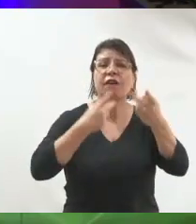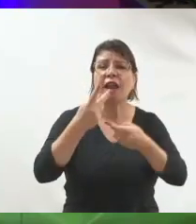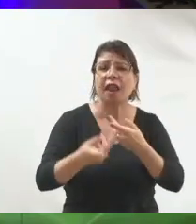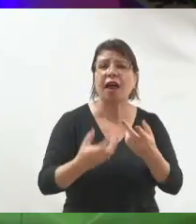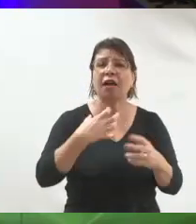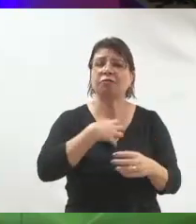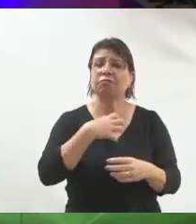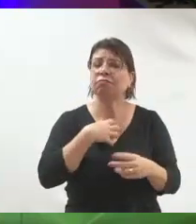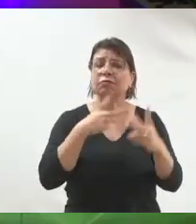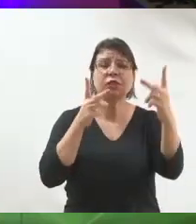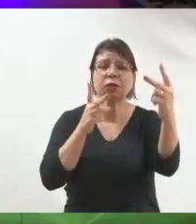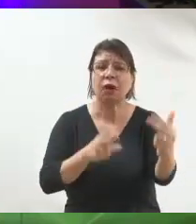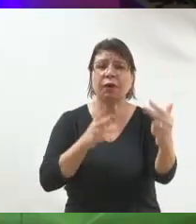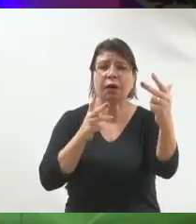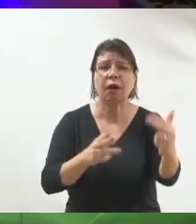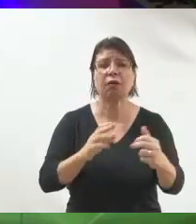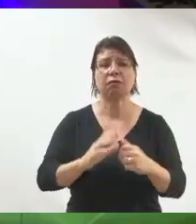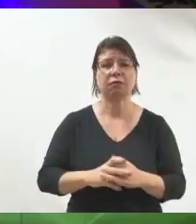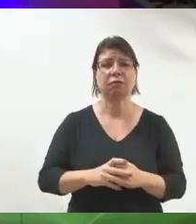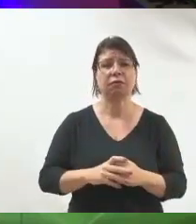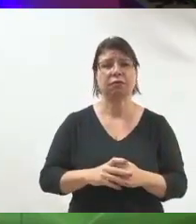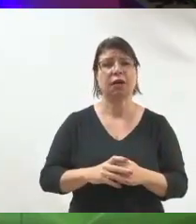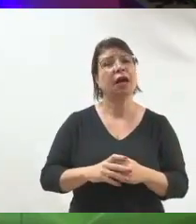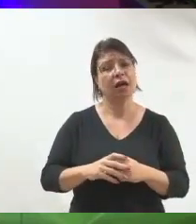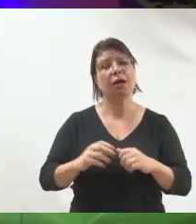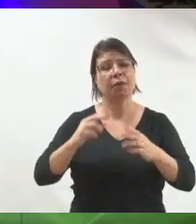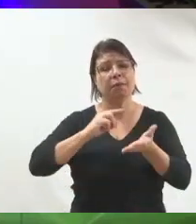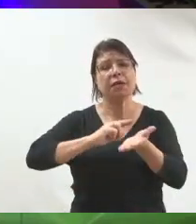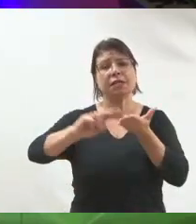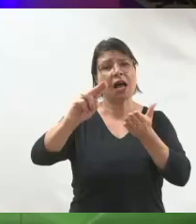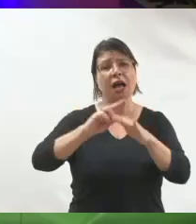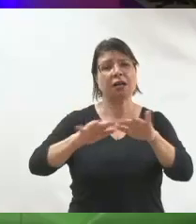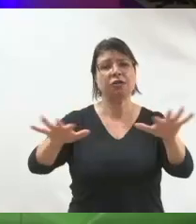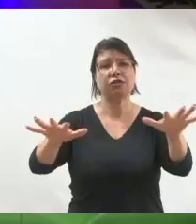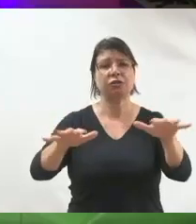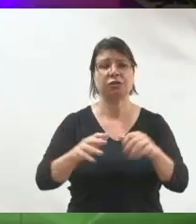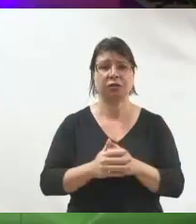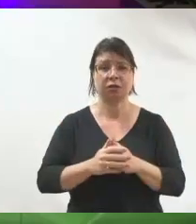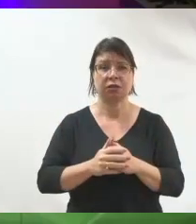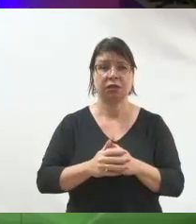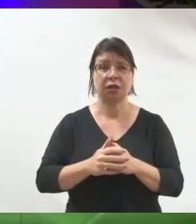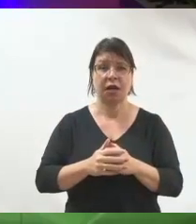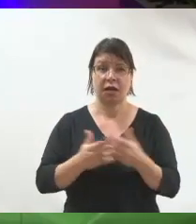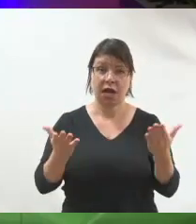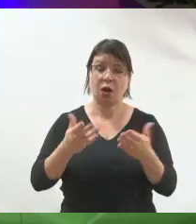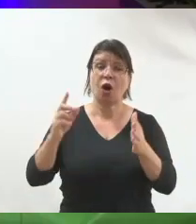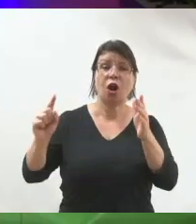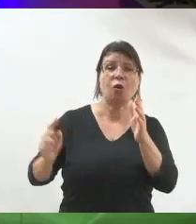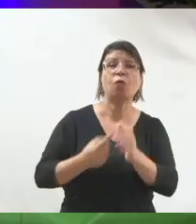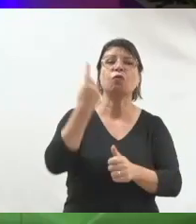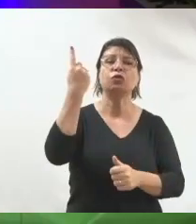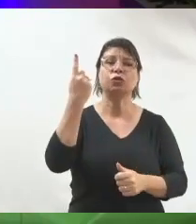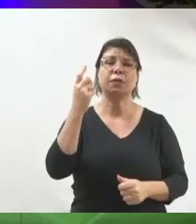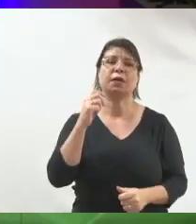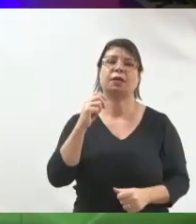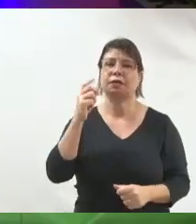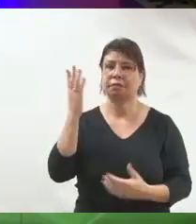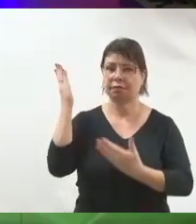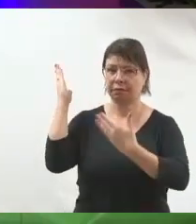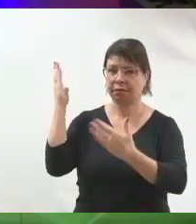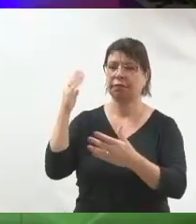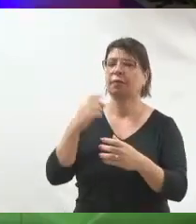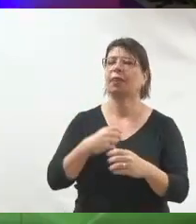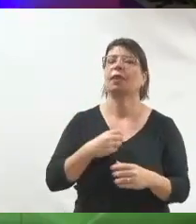nas mesmas ruas. Então, essa mensagem está passada ali. Para finalizar, eu deixei aqui na apresentação para vocês algumas